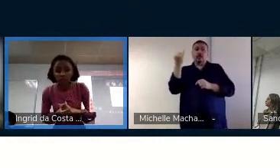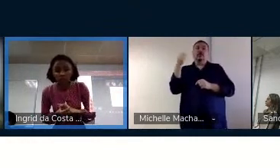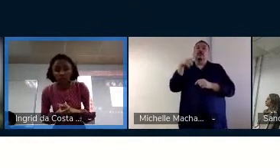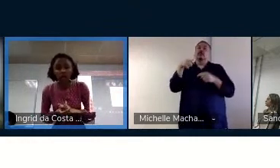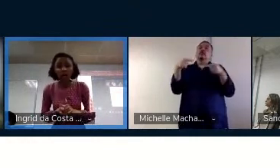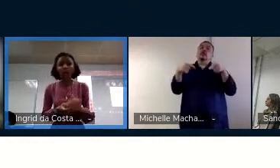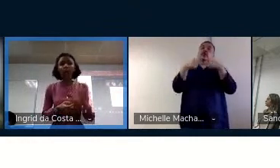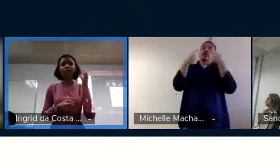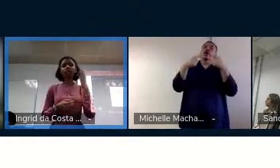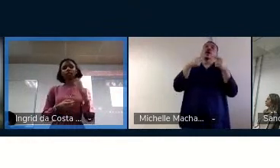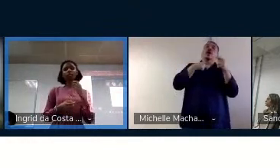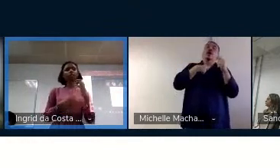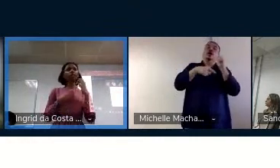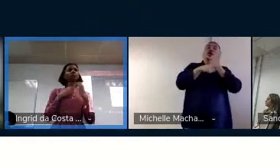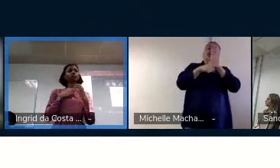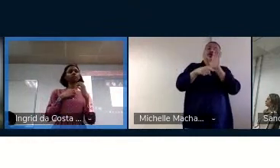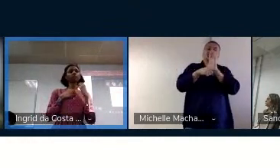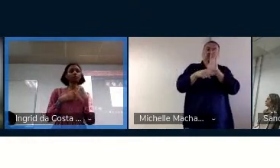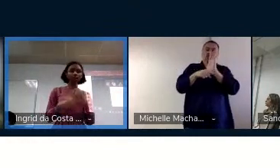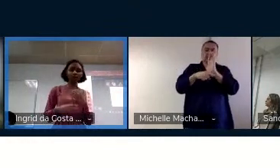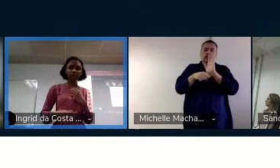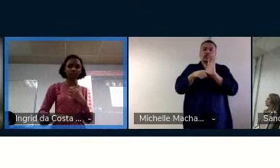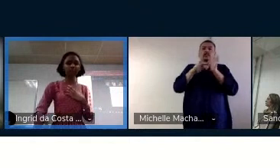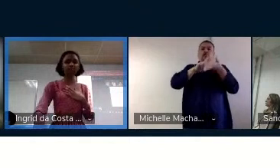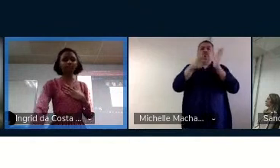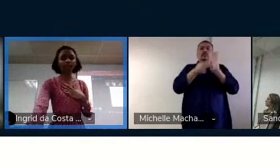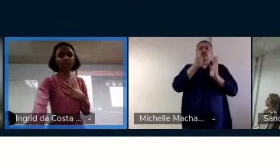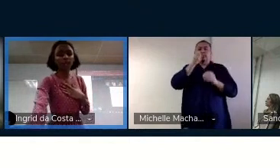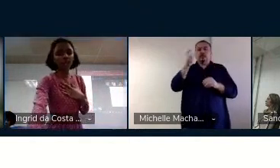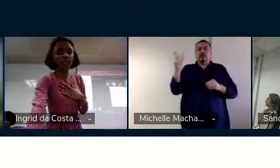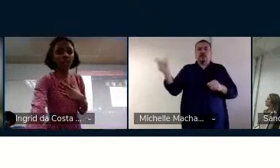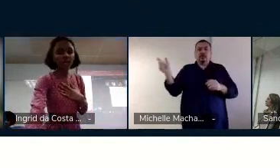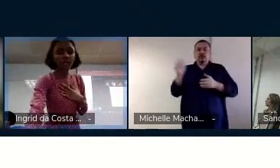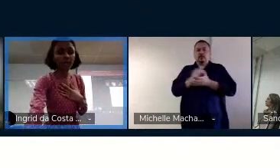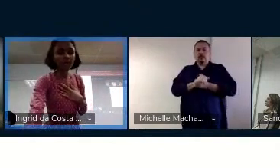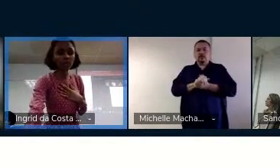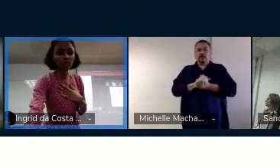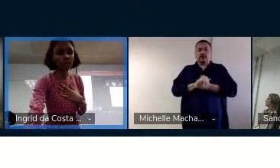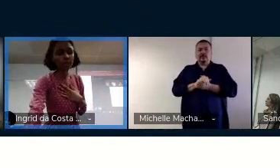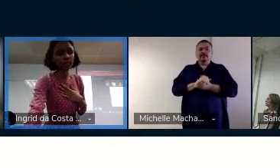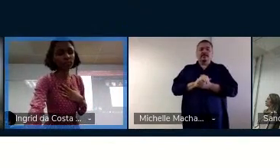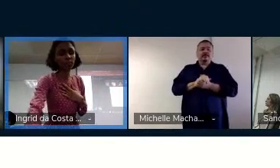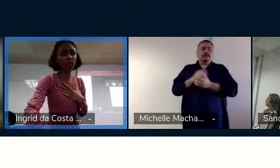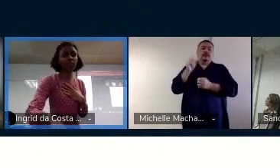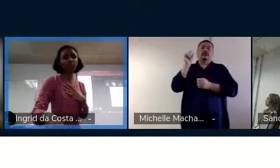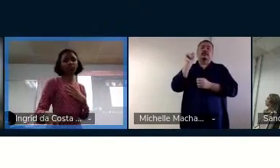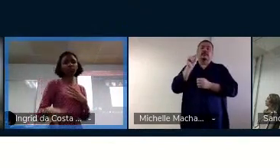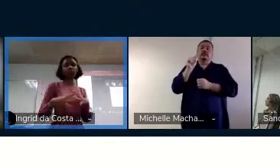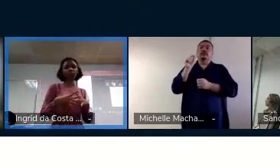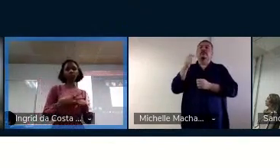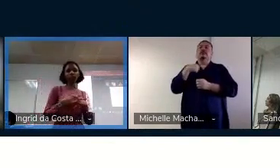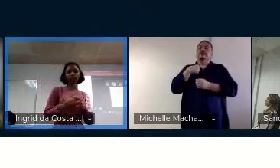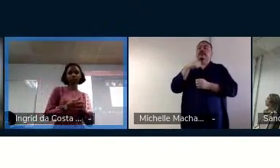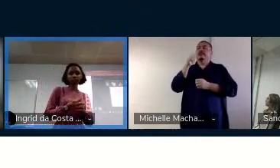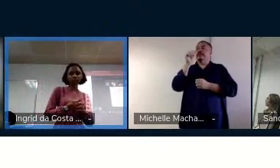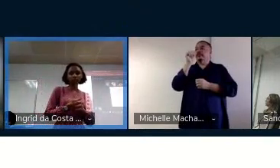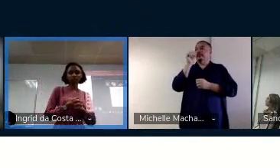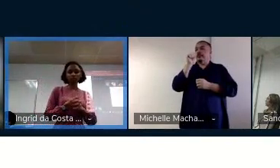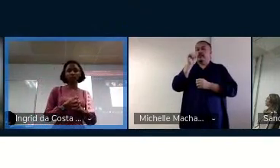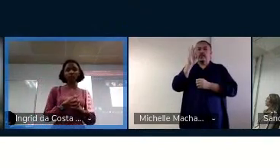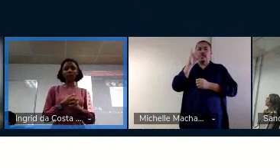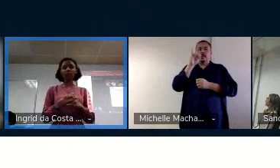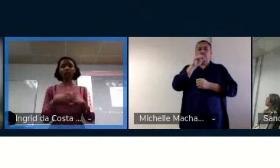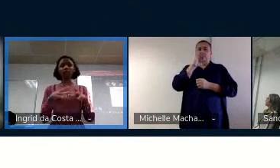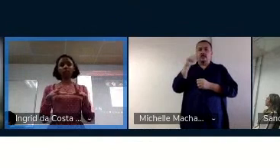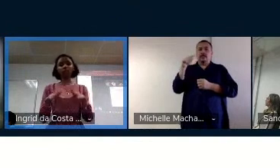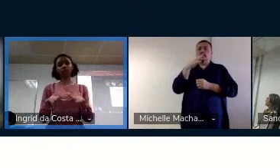porque isso ajuda a compreender o significado das palavras. E agora, um exemplo da ativação de conhecimentos prévios.